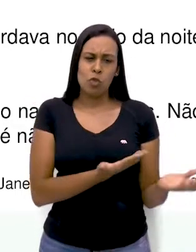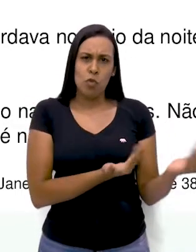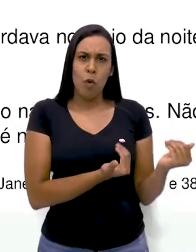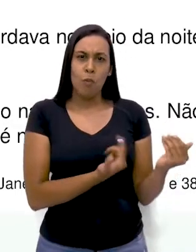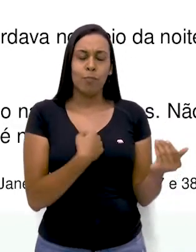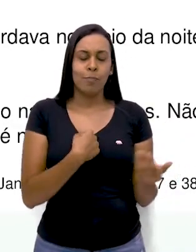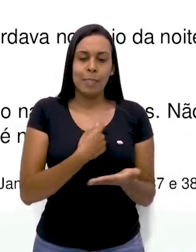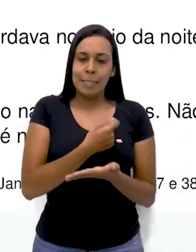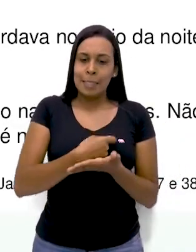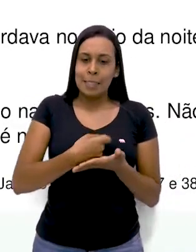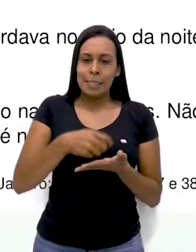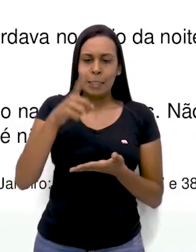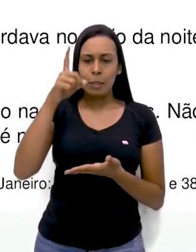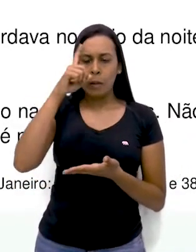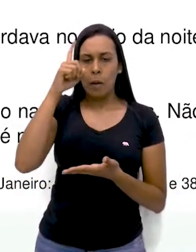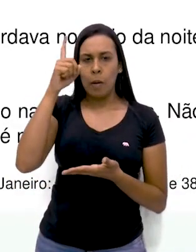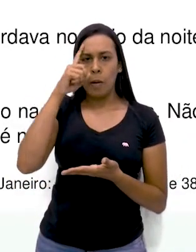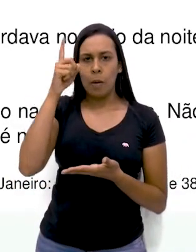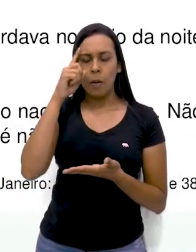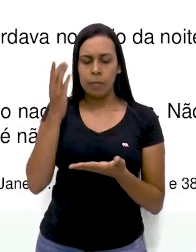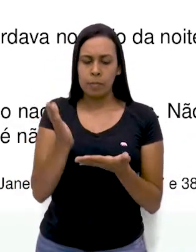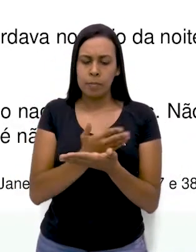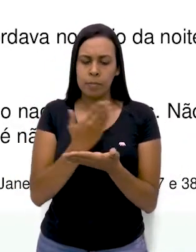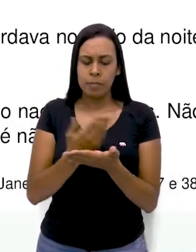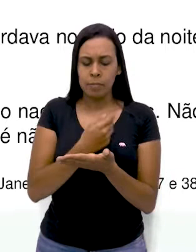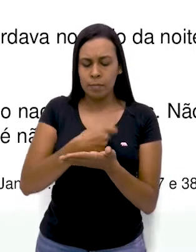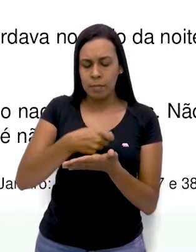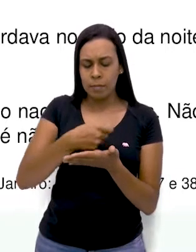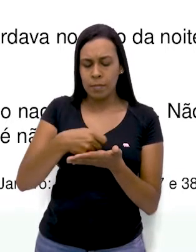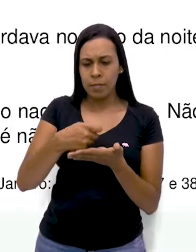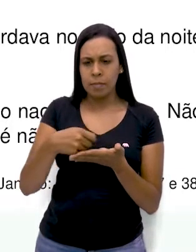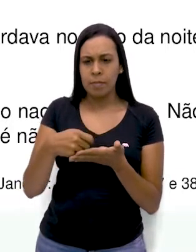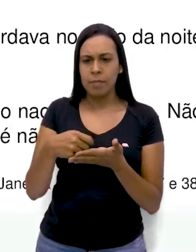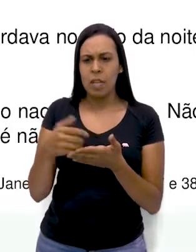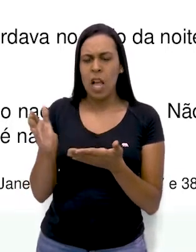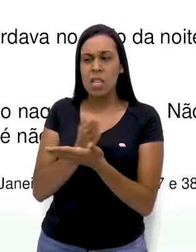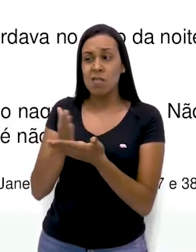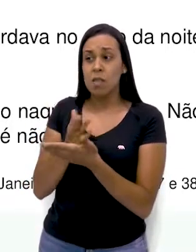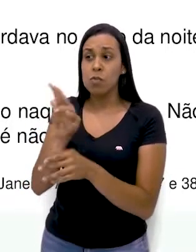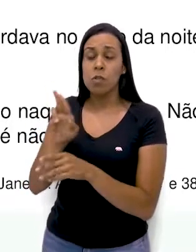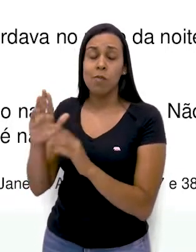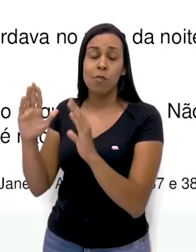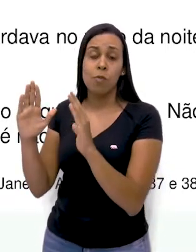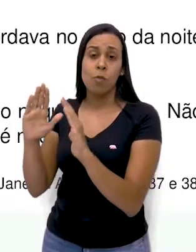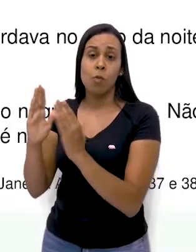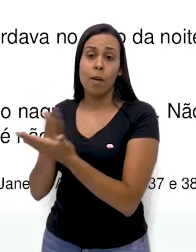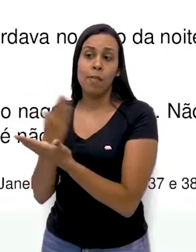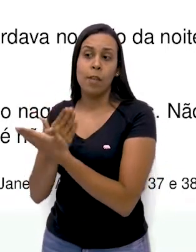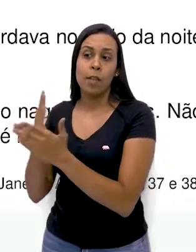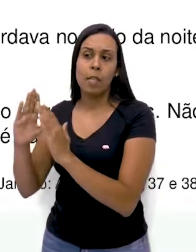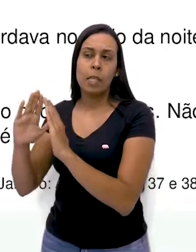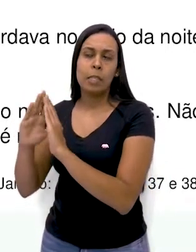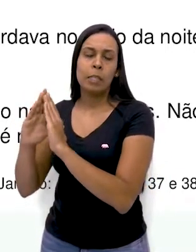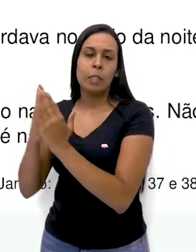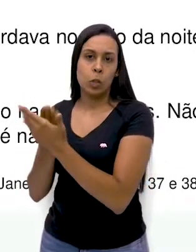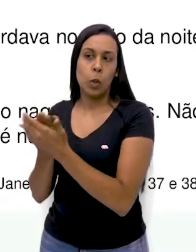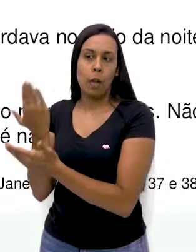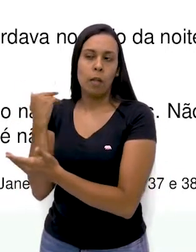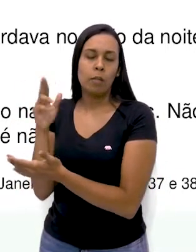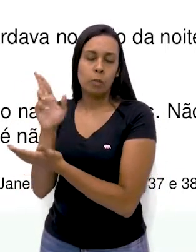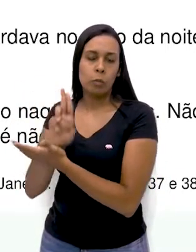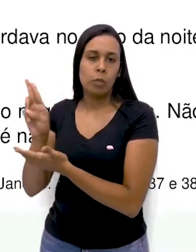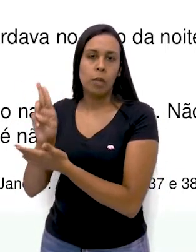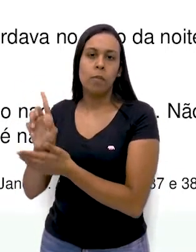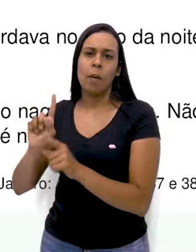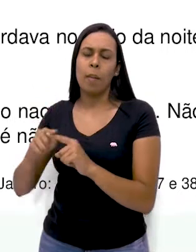eu escrevia diário. Às vezes, usando caderno de escola, que não chegava ao fim. Mas,